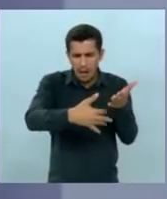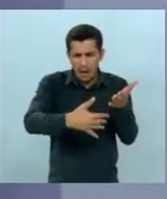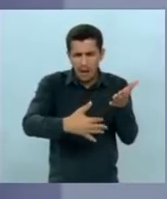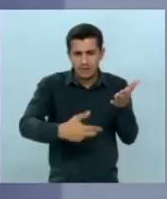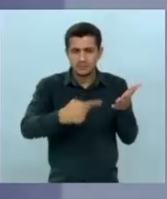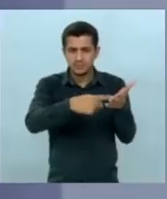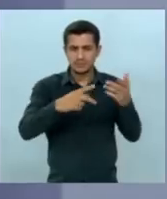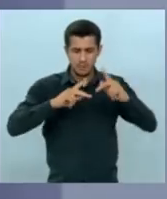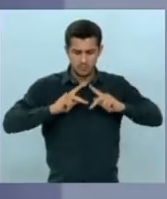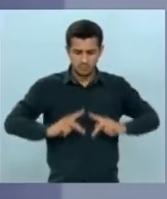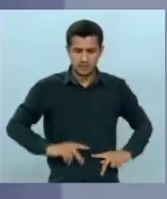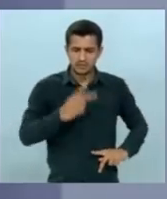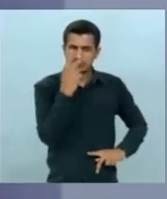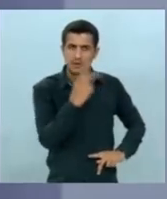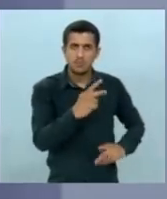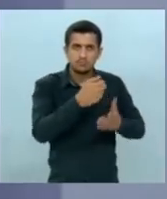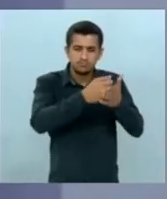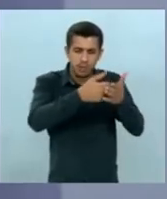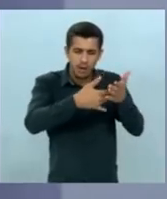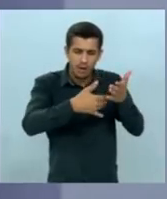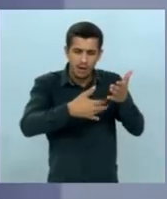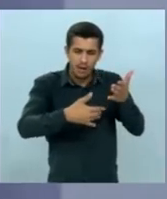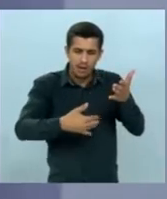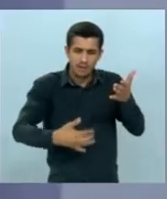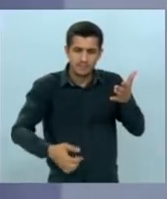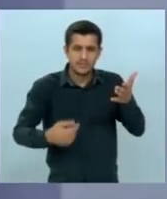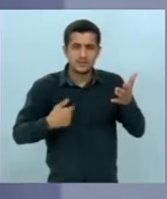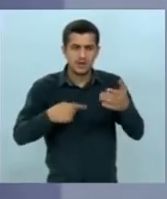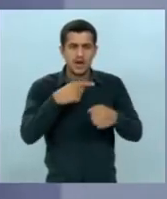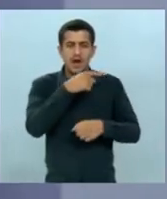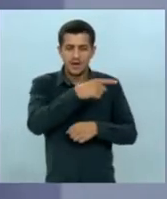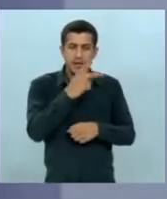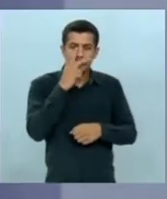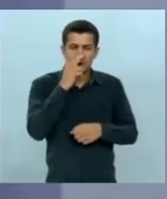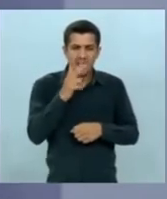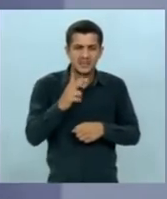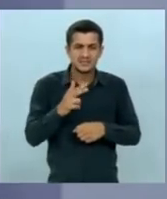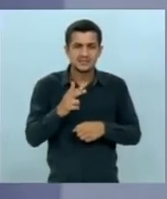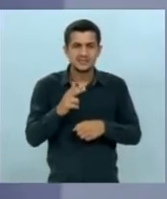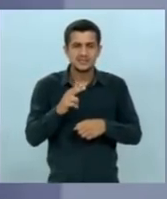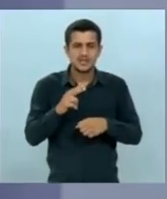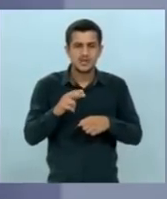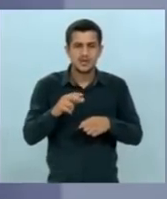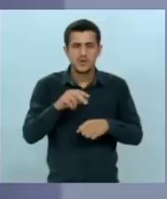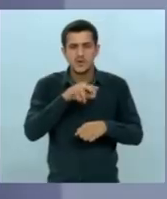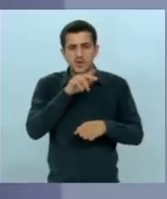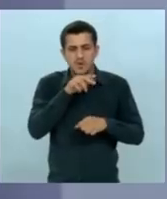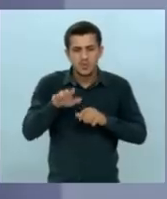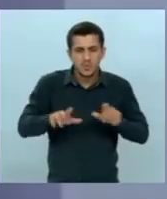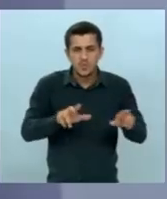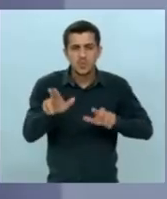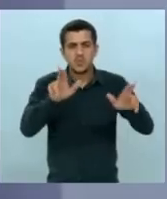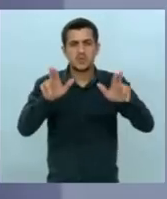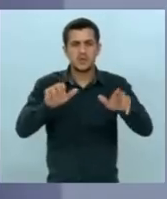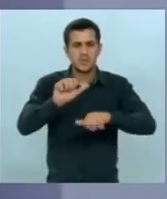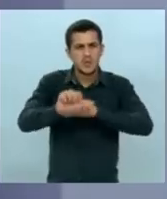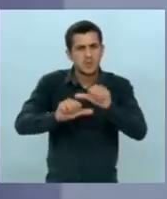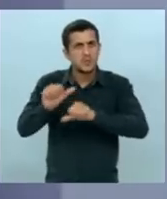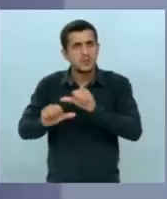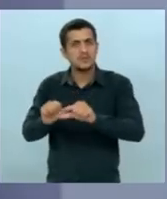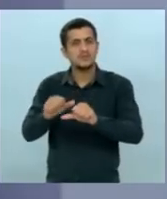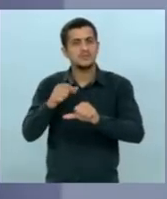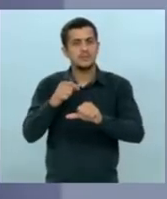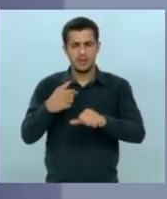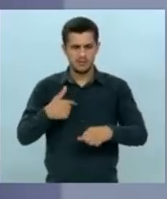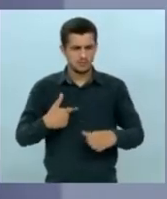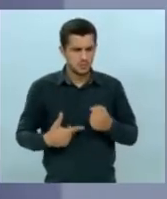conduta que se esconde atrás que eu te chamei de camaleão que você se esconde eu não tenho nada a esconder minha obrigação é prestar